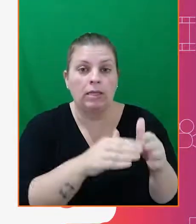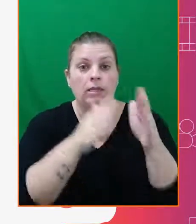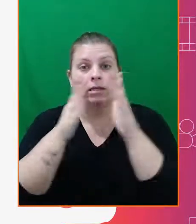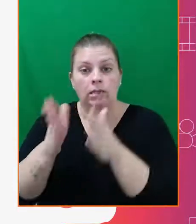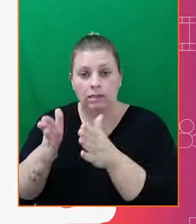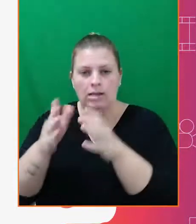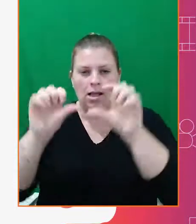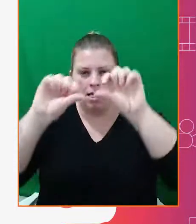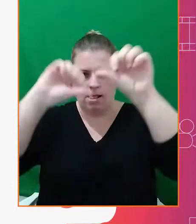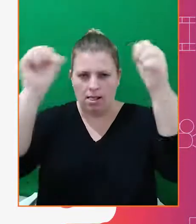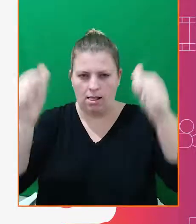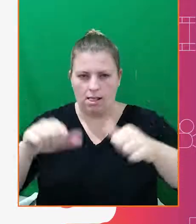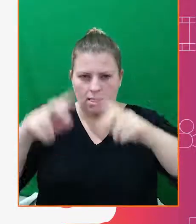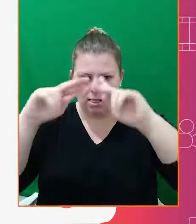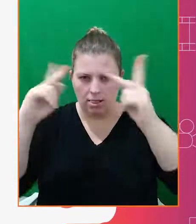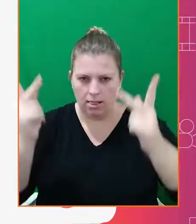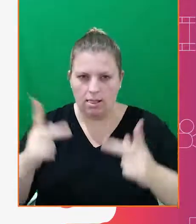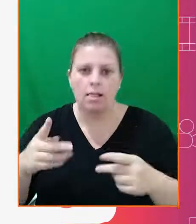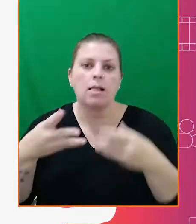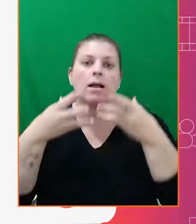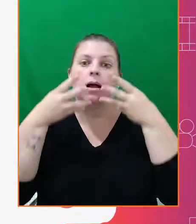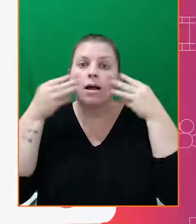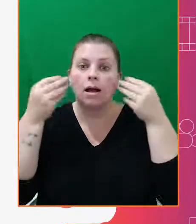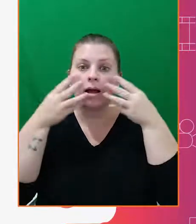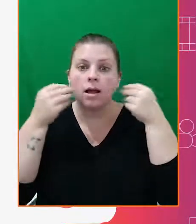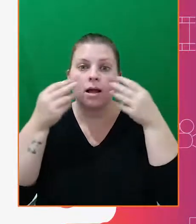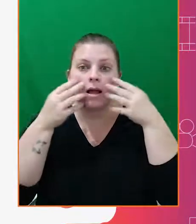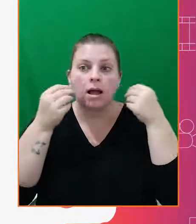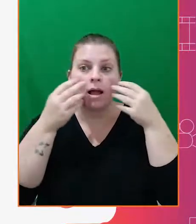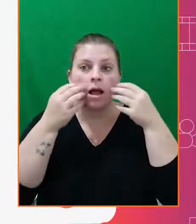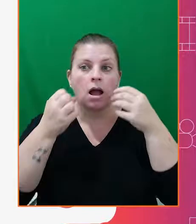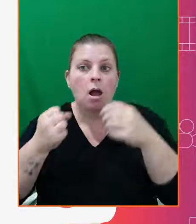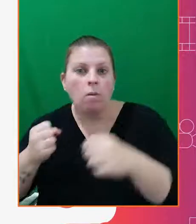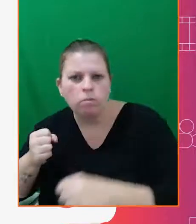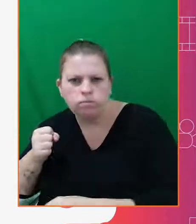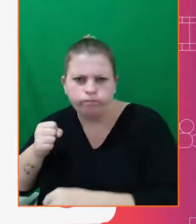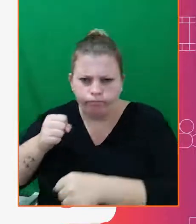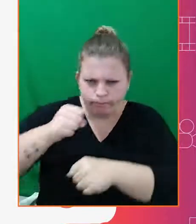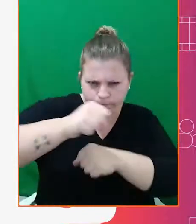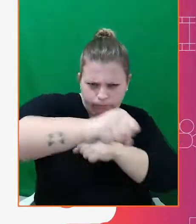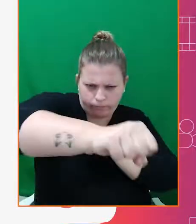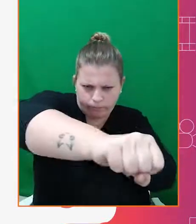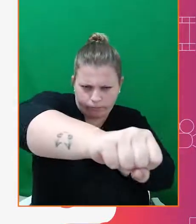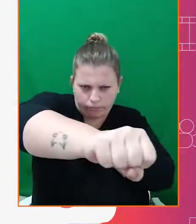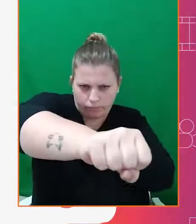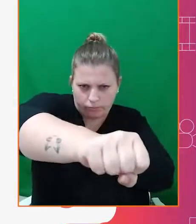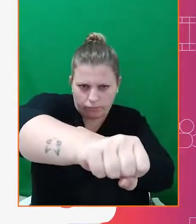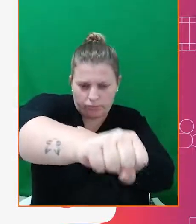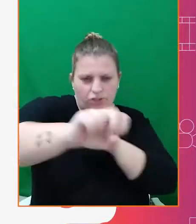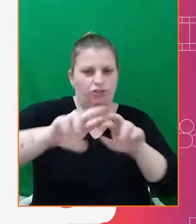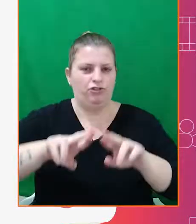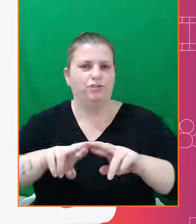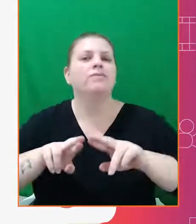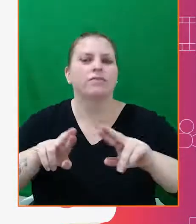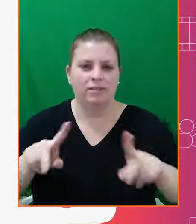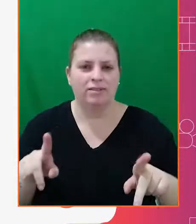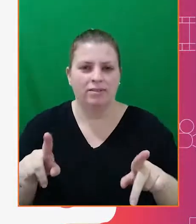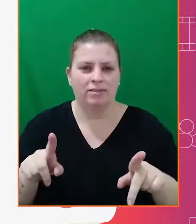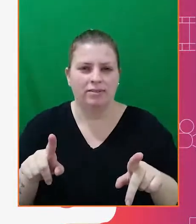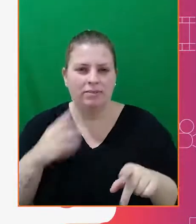nós percebemos que o gato que está fazendo a ação está em uma posição diferente.